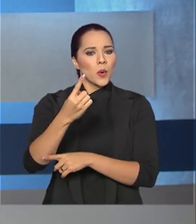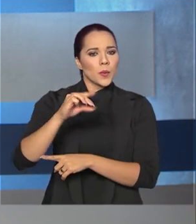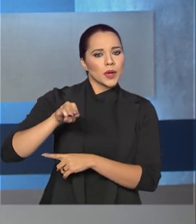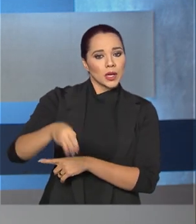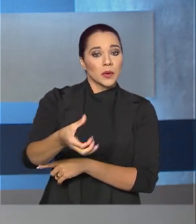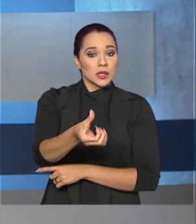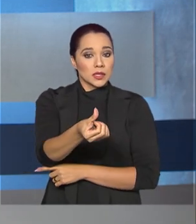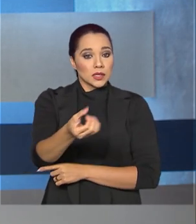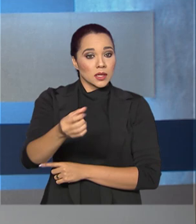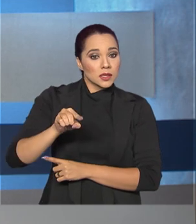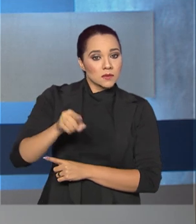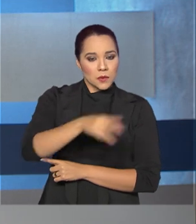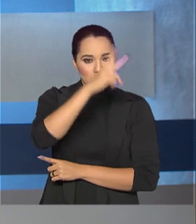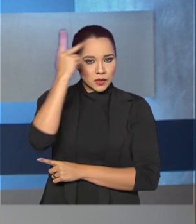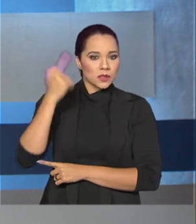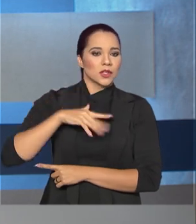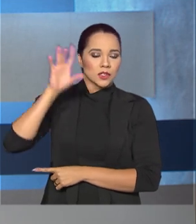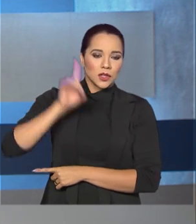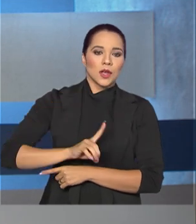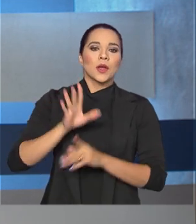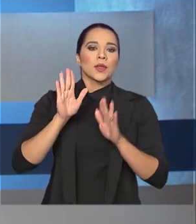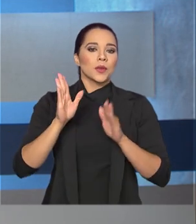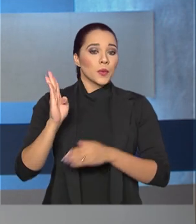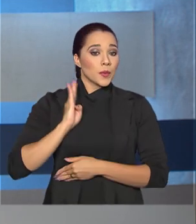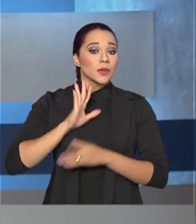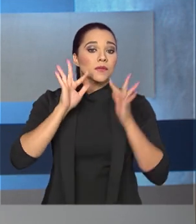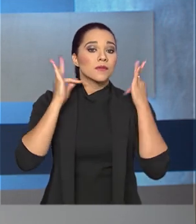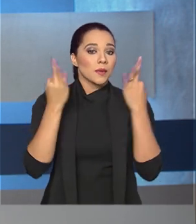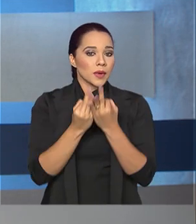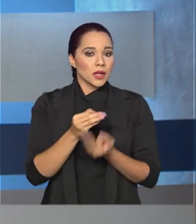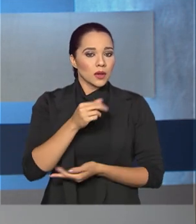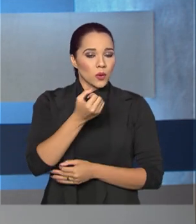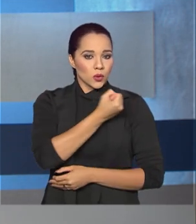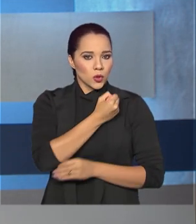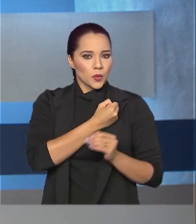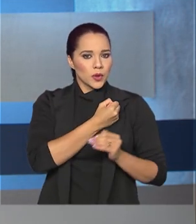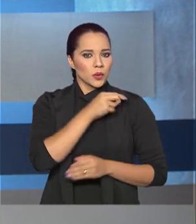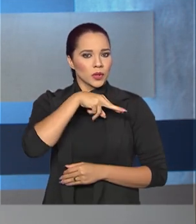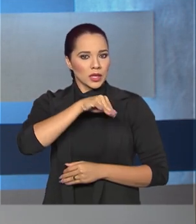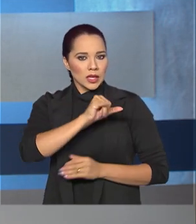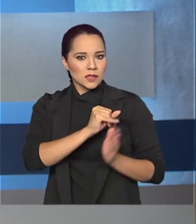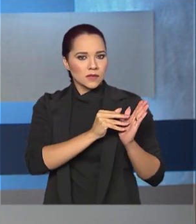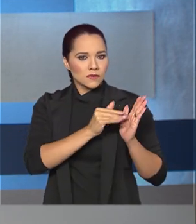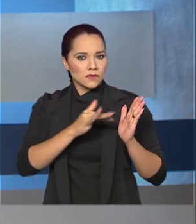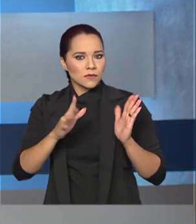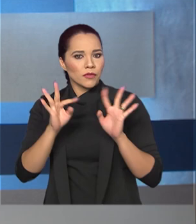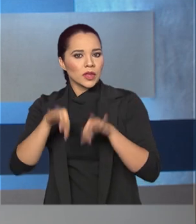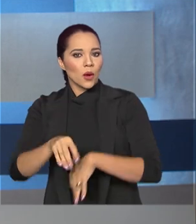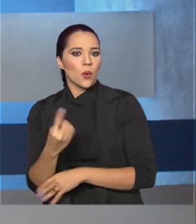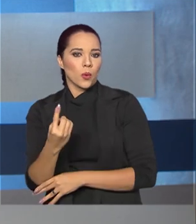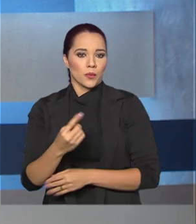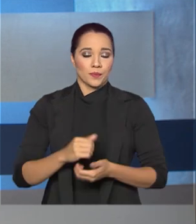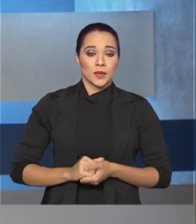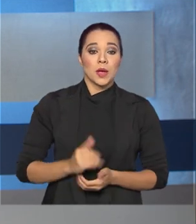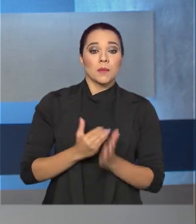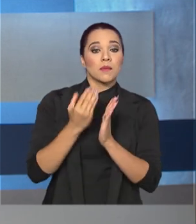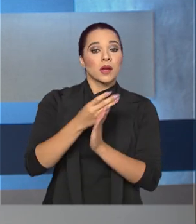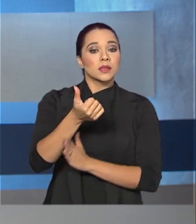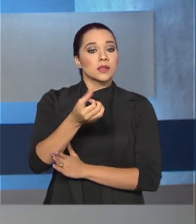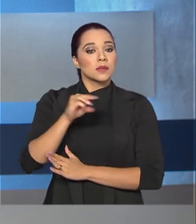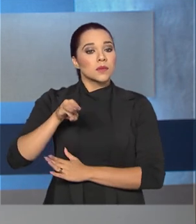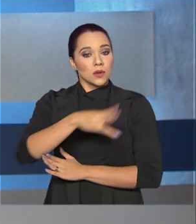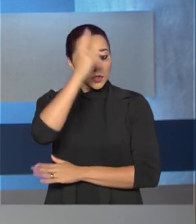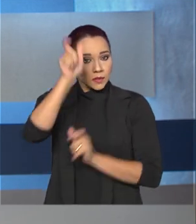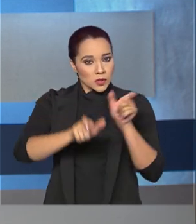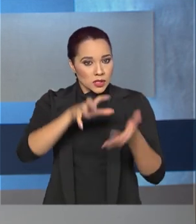,6 milhão de beneficiários do Bolsa Família com o NIS Final 1. Mais de 16 milhões de pessoas cadastradas